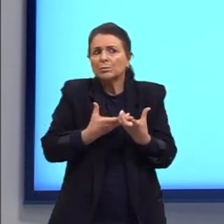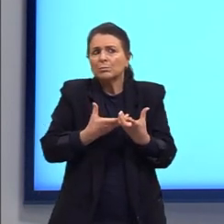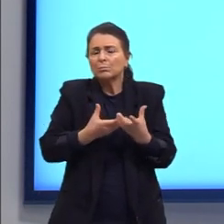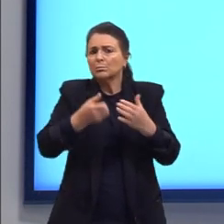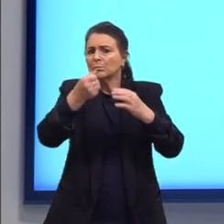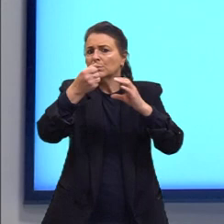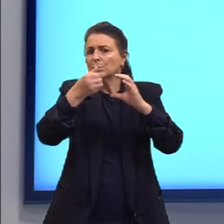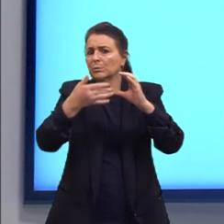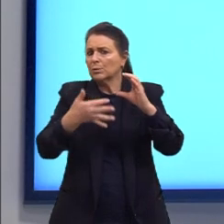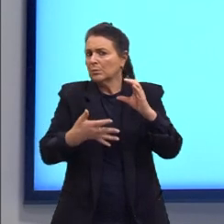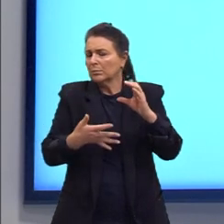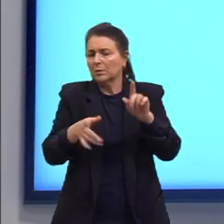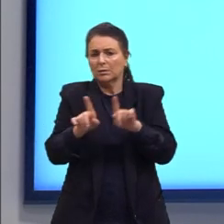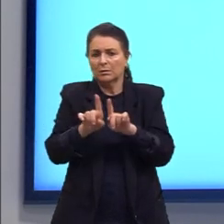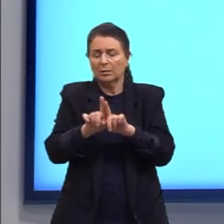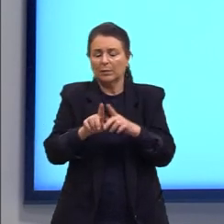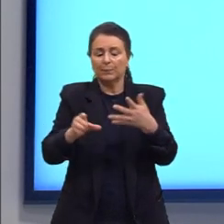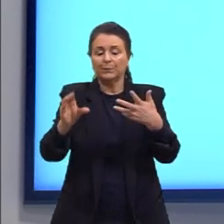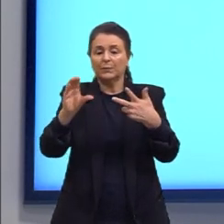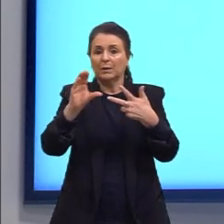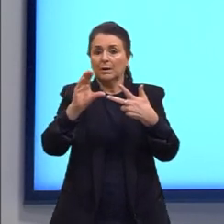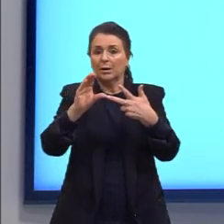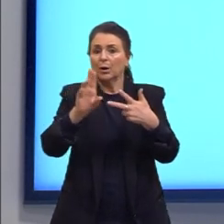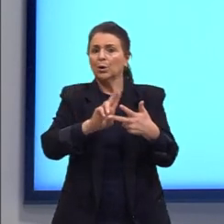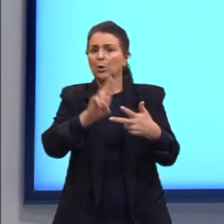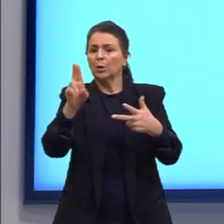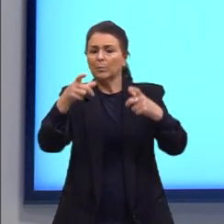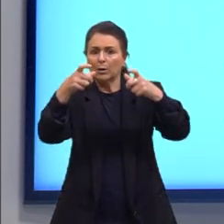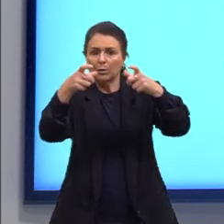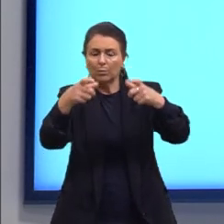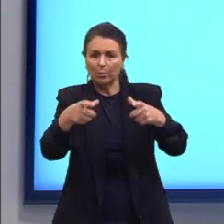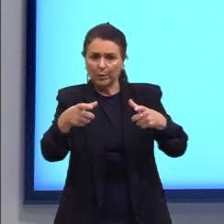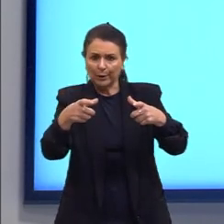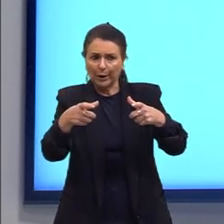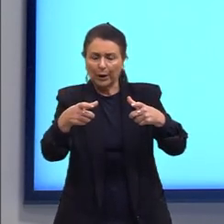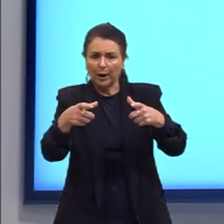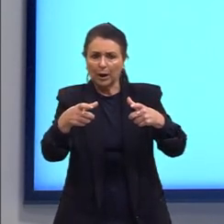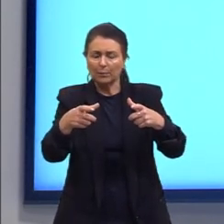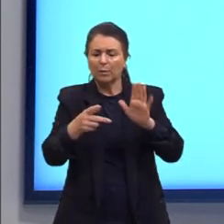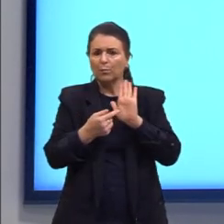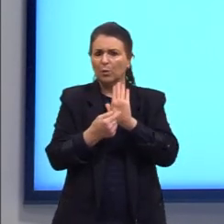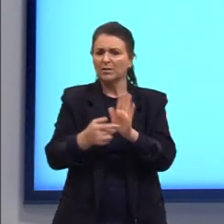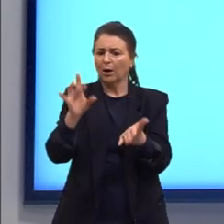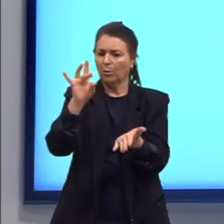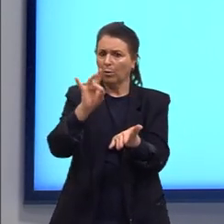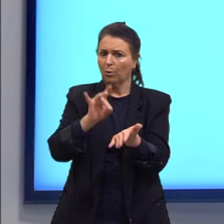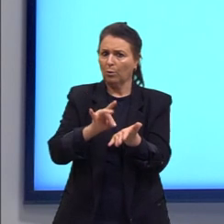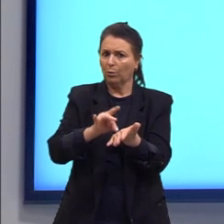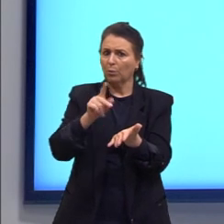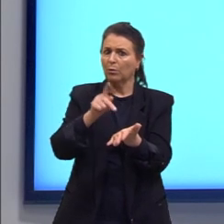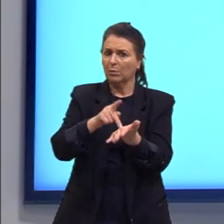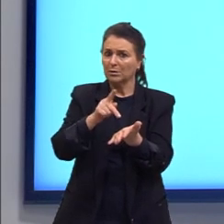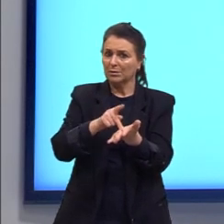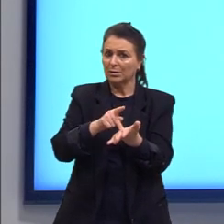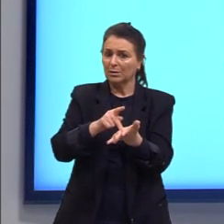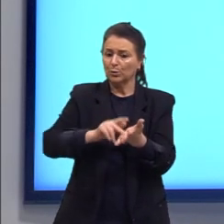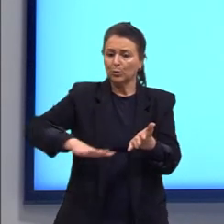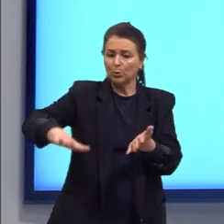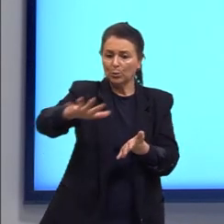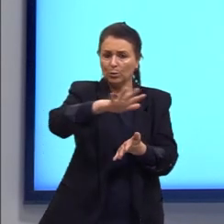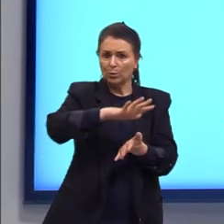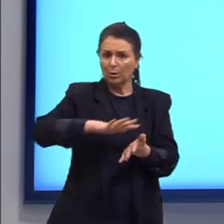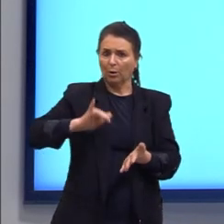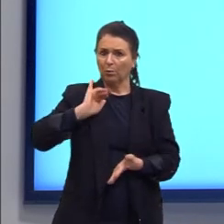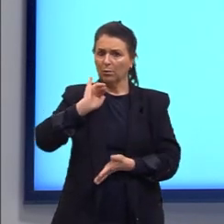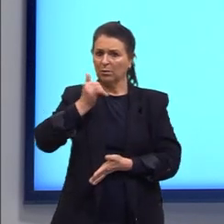Letra C. A indicação de nomes de lugares como garantia da veracidade da cena narrada. Será